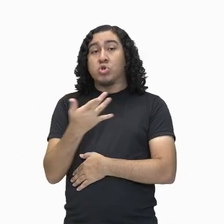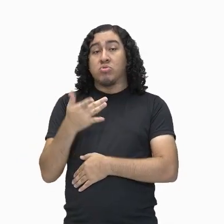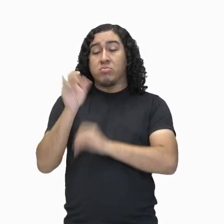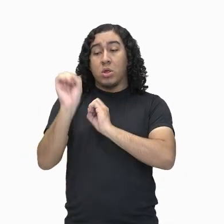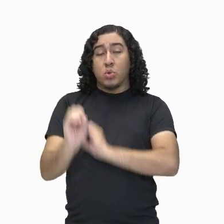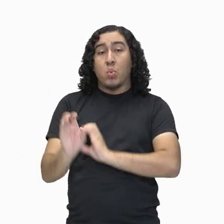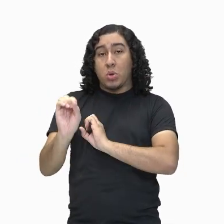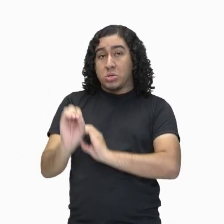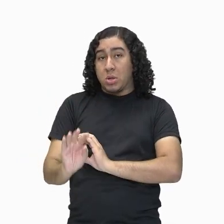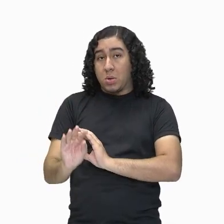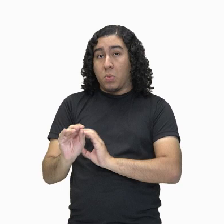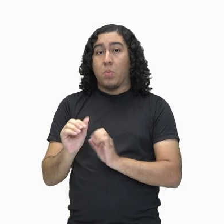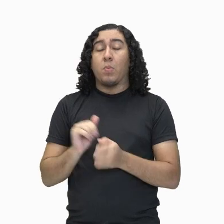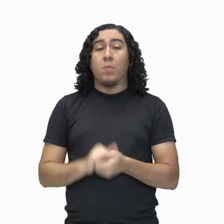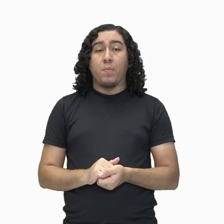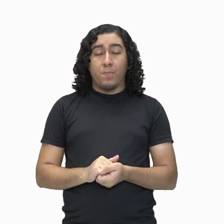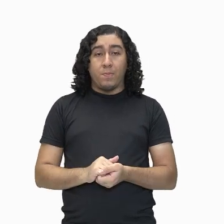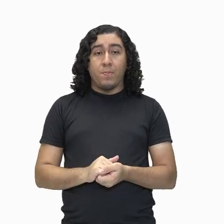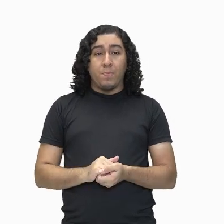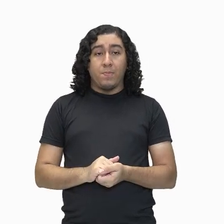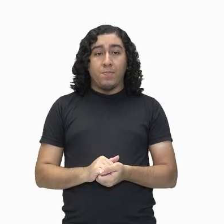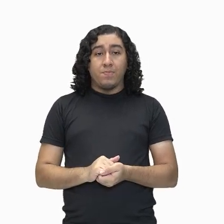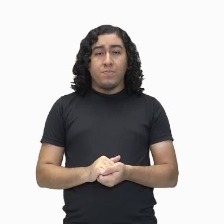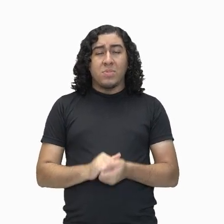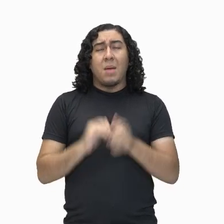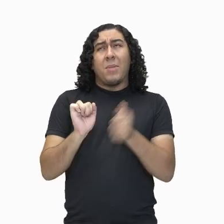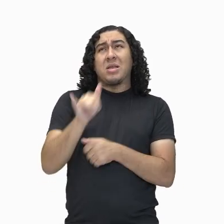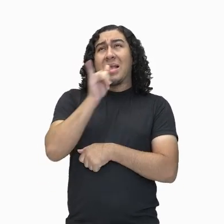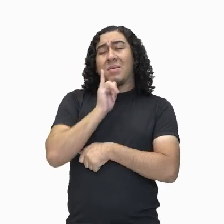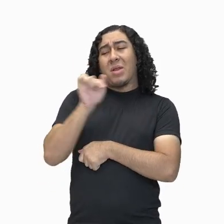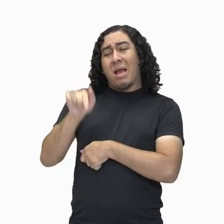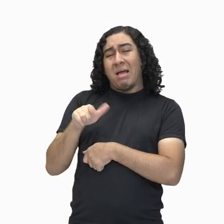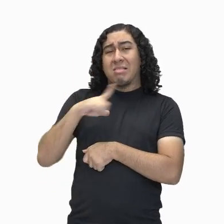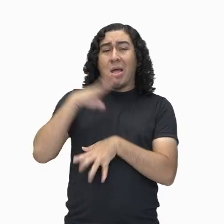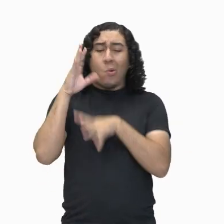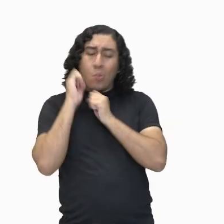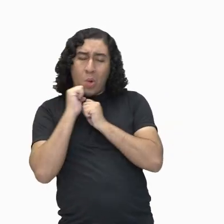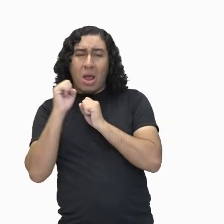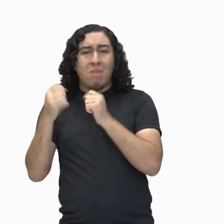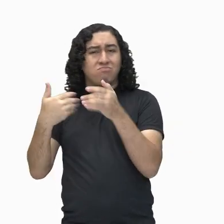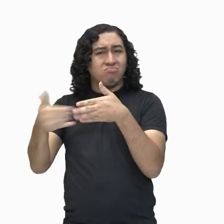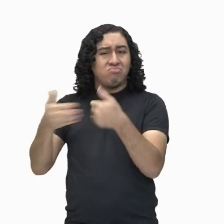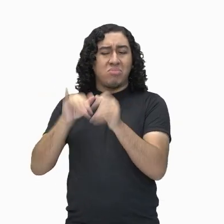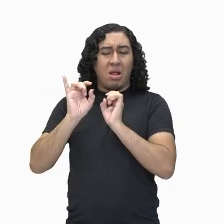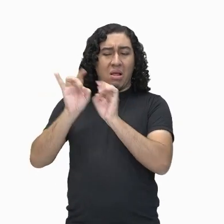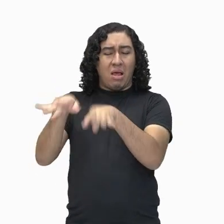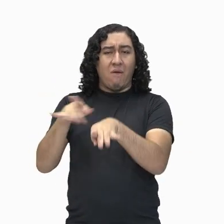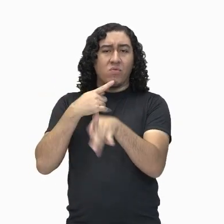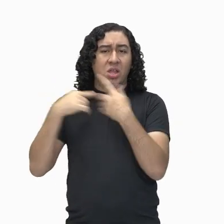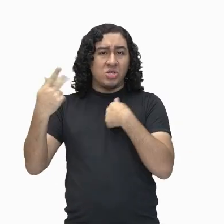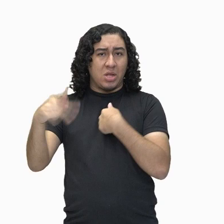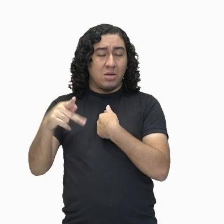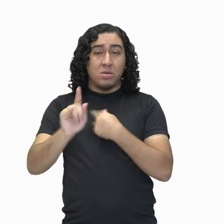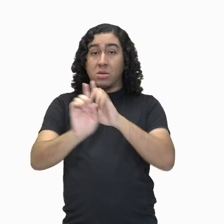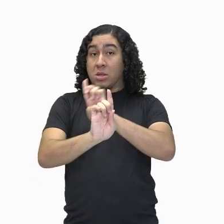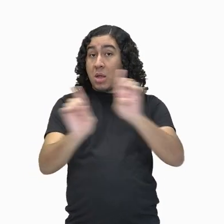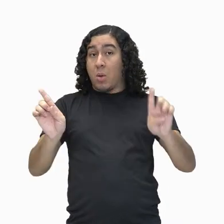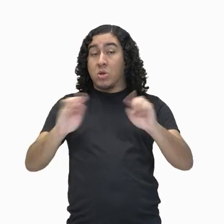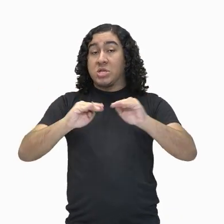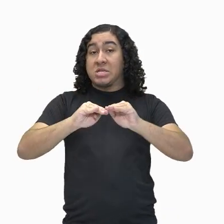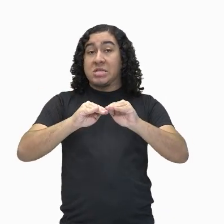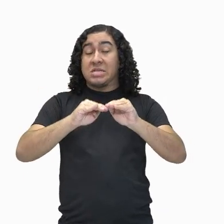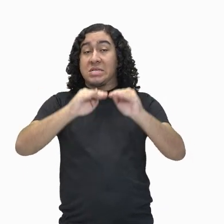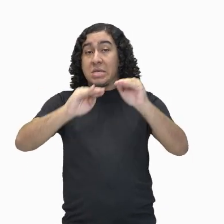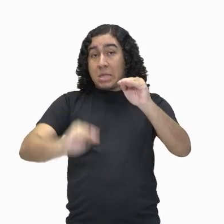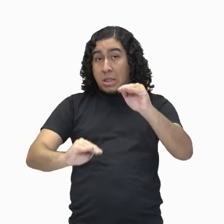educação. Você pode dizer, ah, mas ele está ali porque ele quer. Não. Isso é um desequilíbrio que é